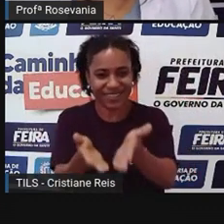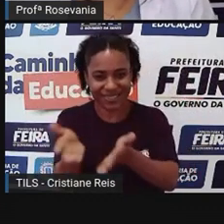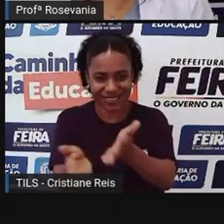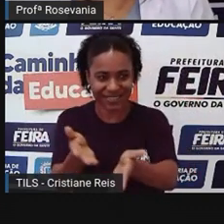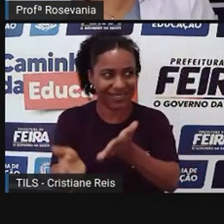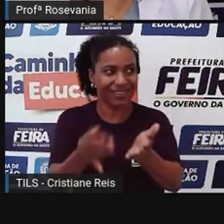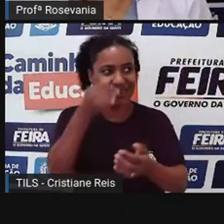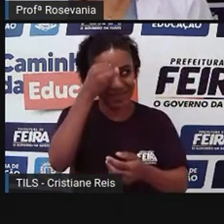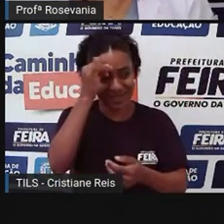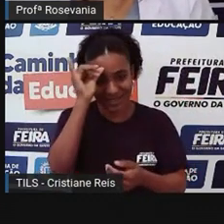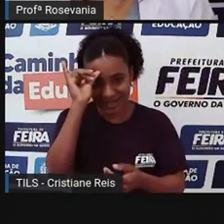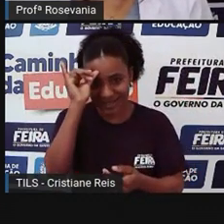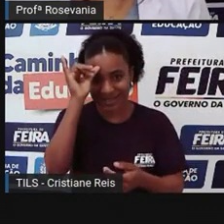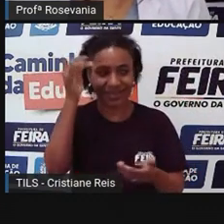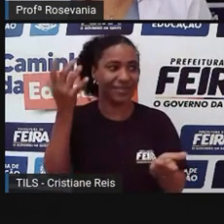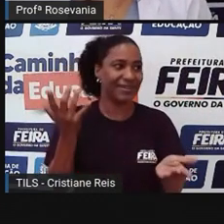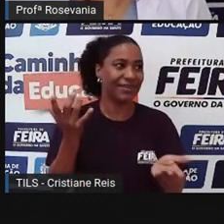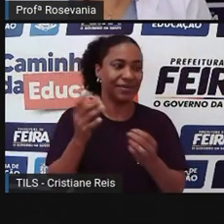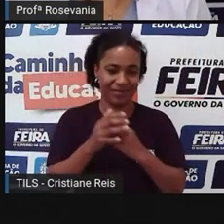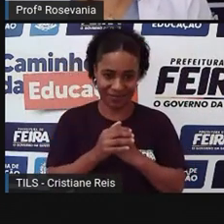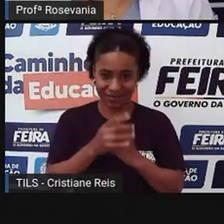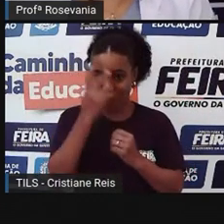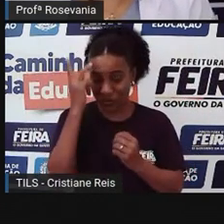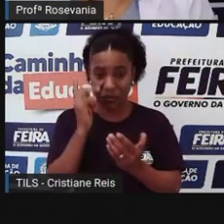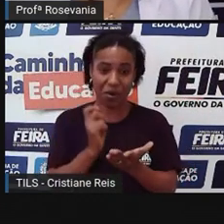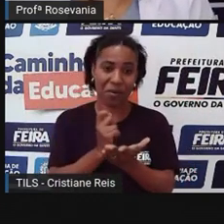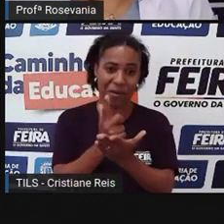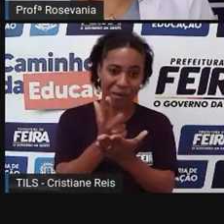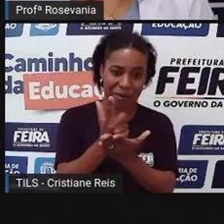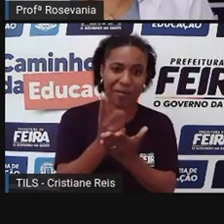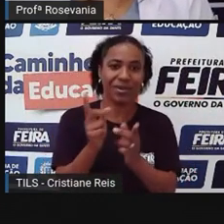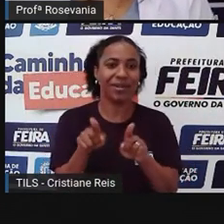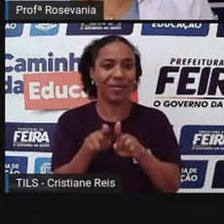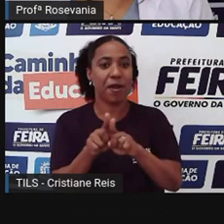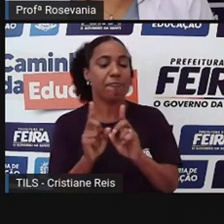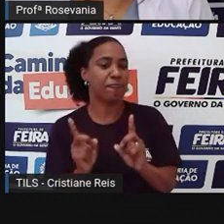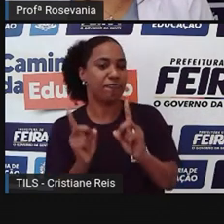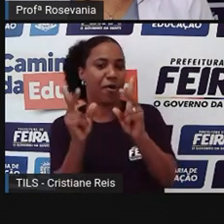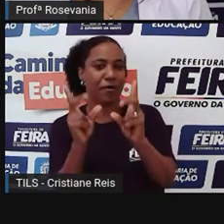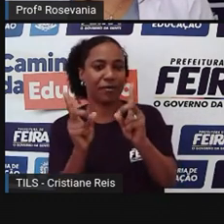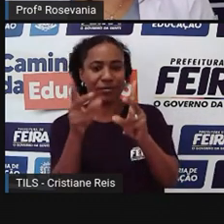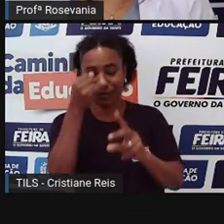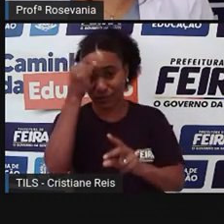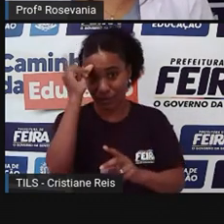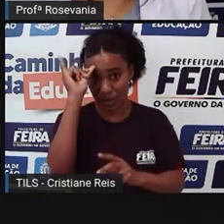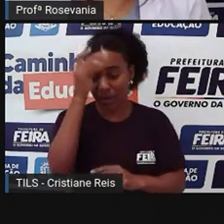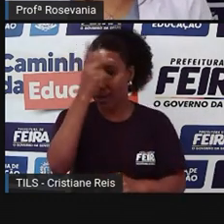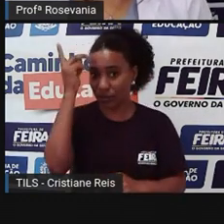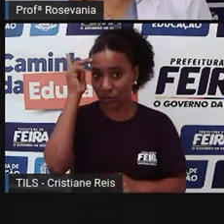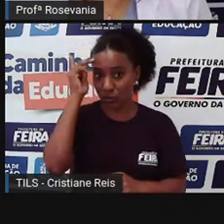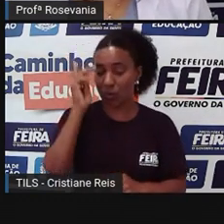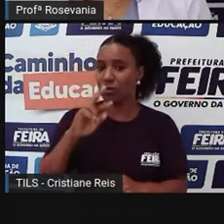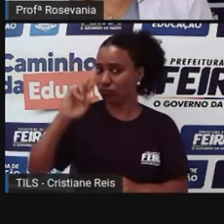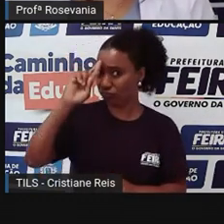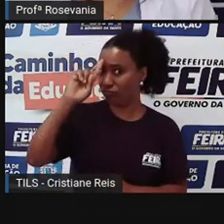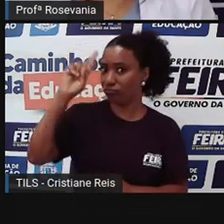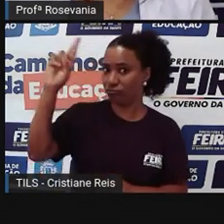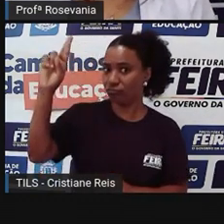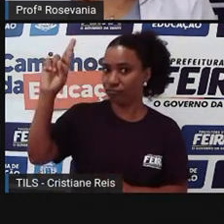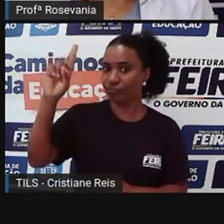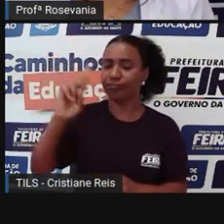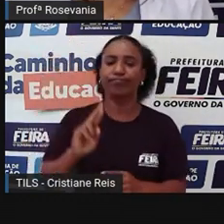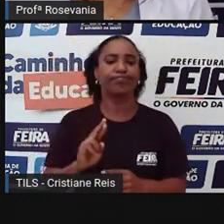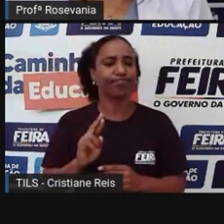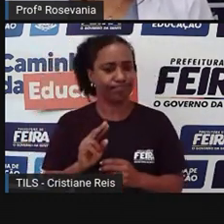compra e venda, né, do corte dessas carnes aí, que esses fazendeiros trazem e comercializam. A gente tem até